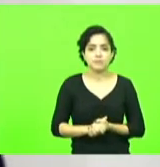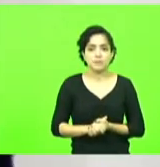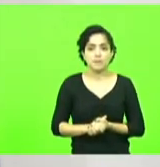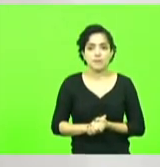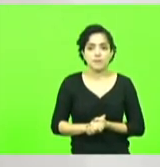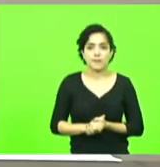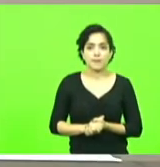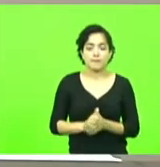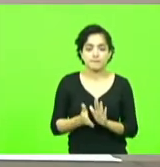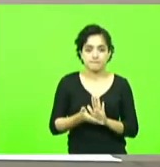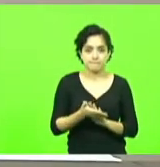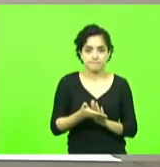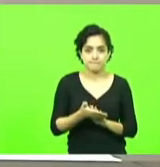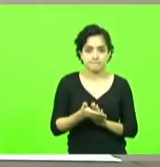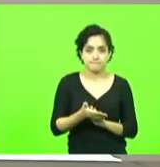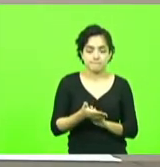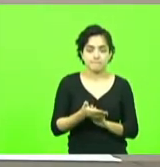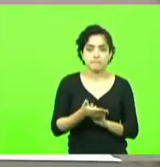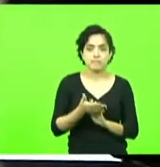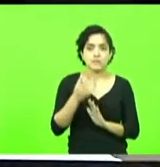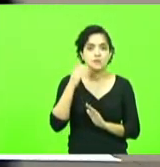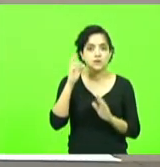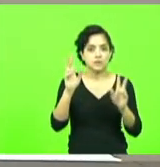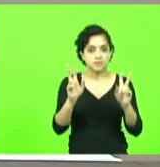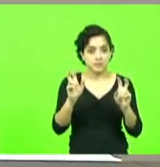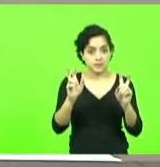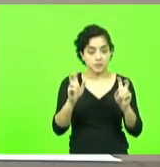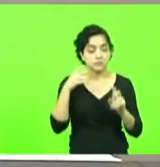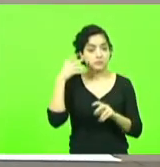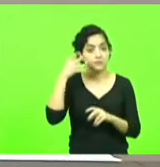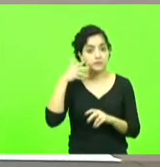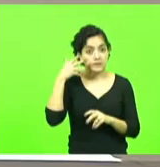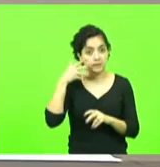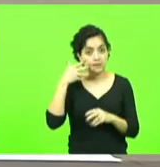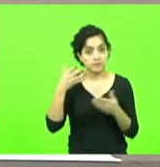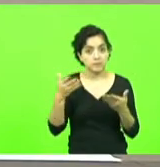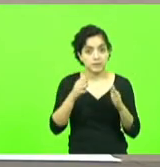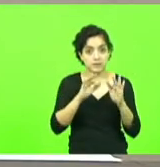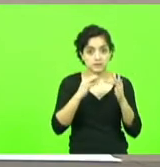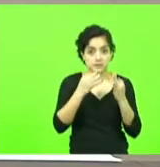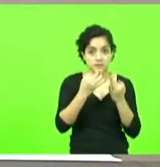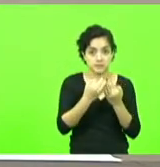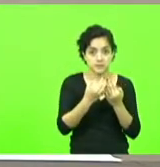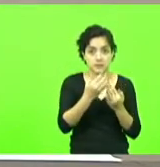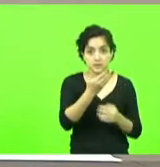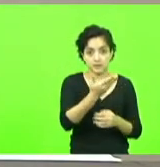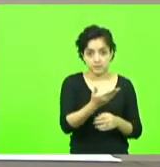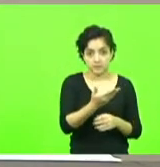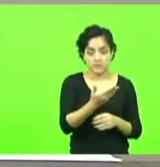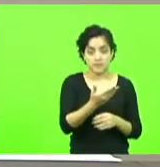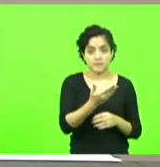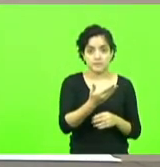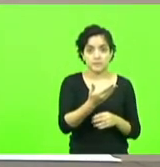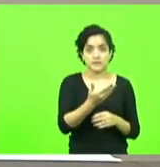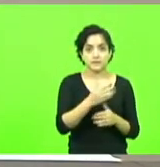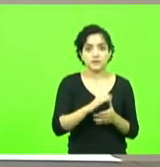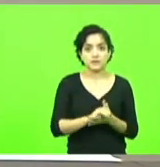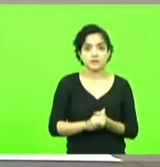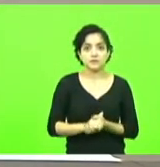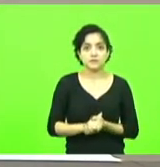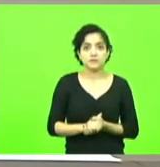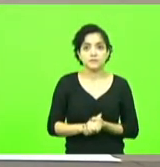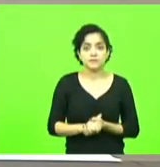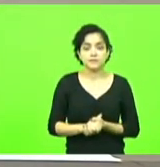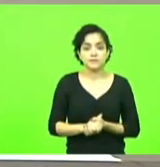parabéns parabéns deputado João a mim pelo assunto e eu quero citar aqui a família Possa Mai deputado Jerry